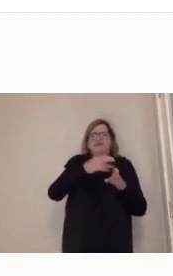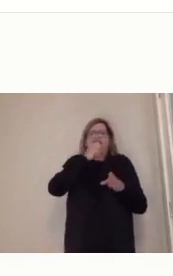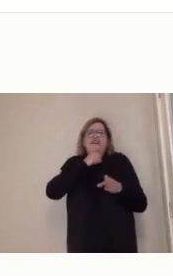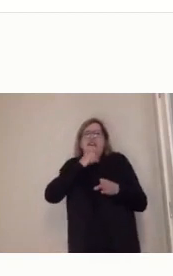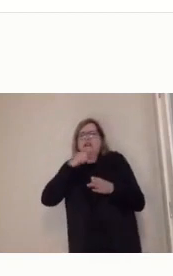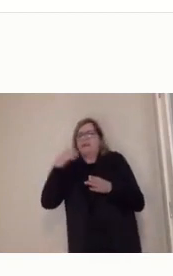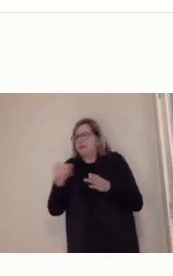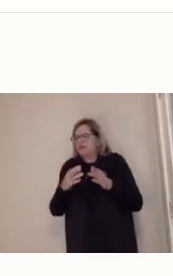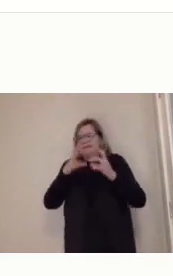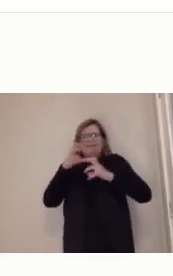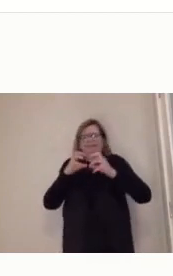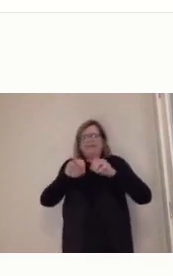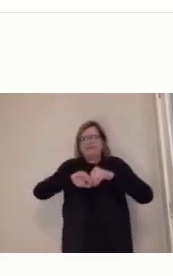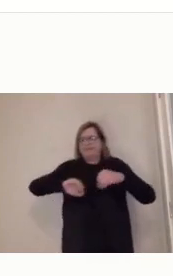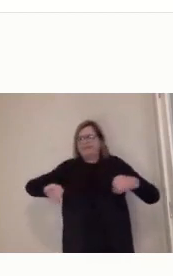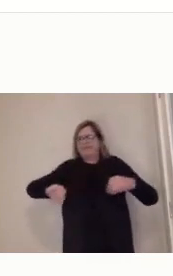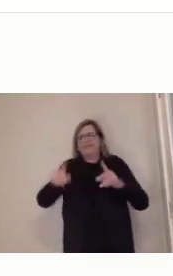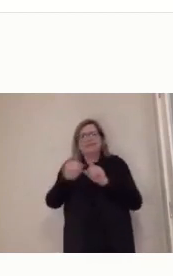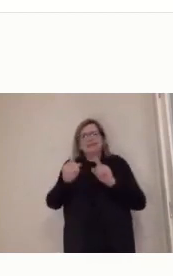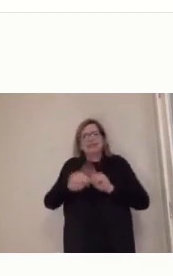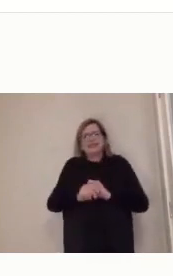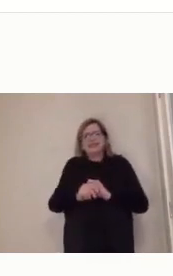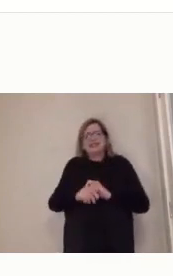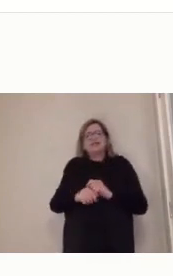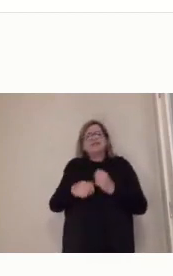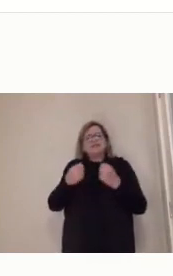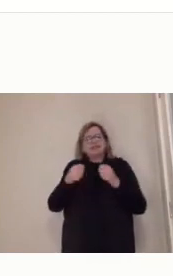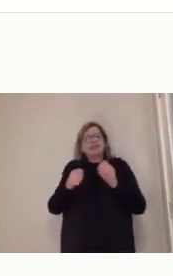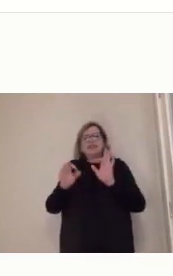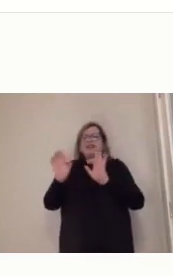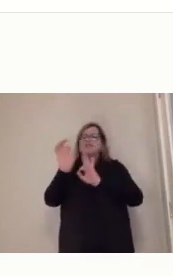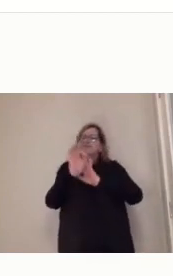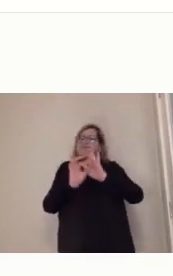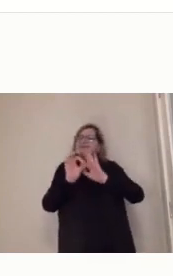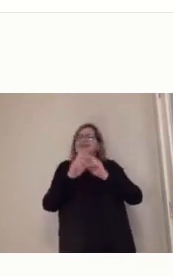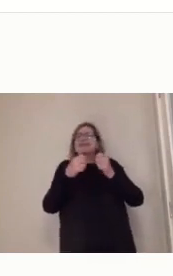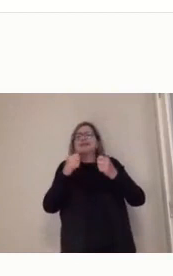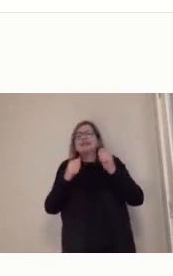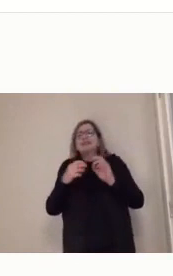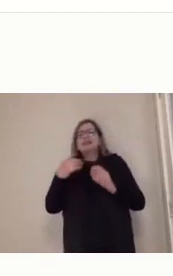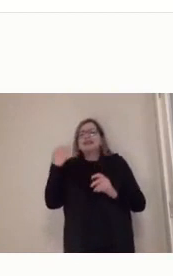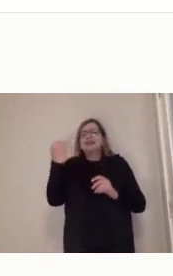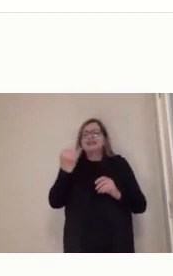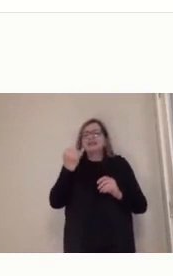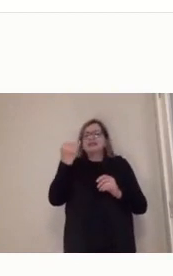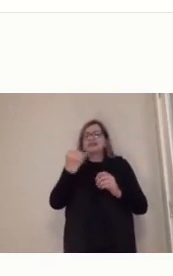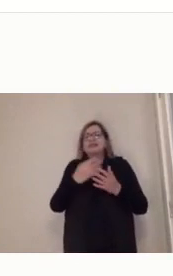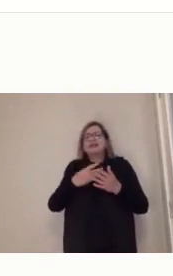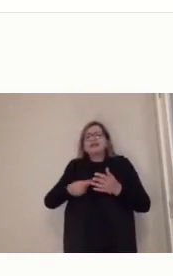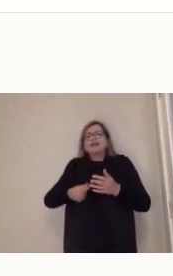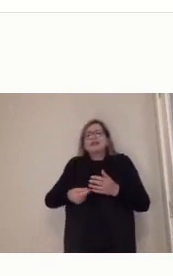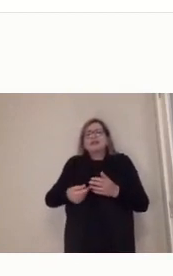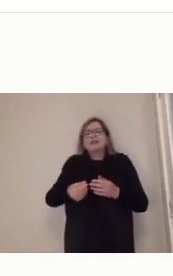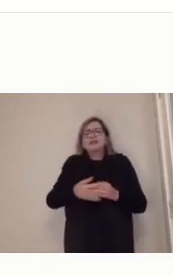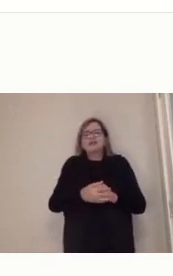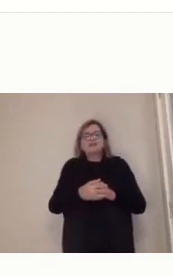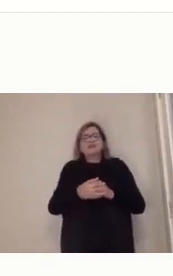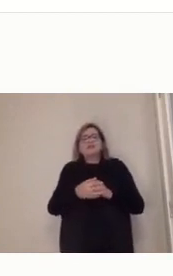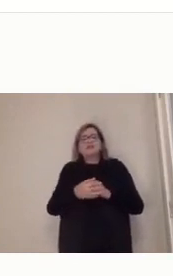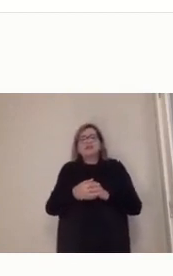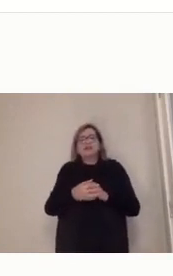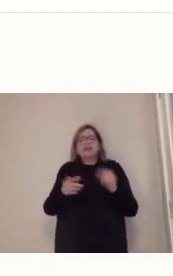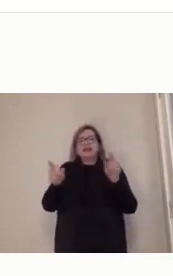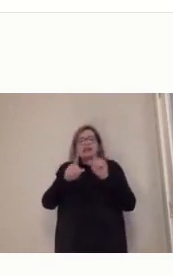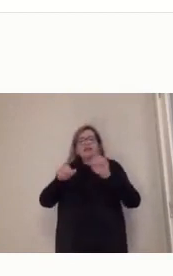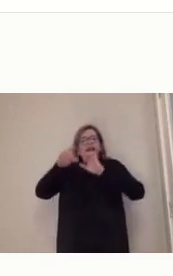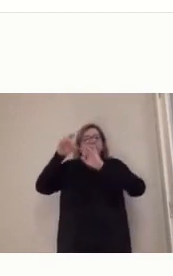teve como velho e tentar uma roupagem nova, mas aproveitar tudo, um pouco do potencial que a gente tem em tantos caminhos para prosseguir,